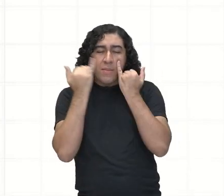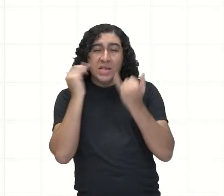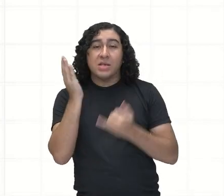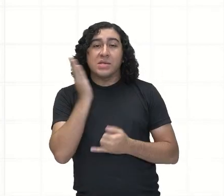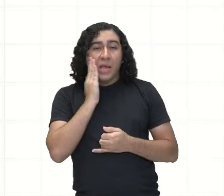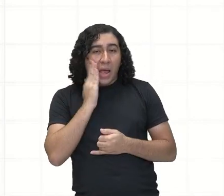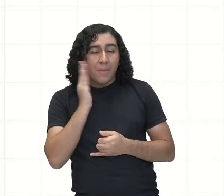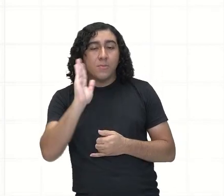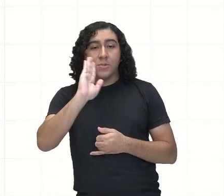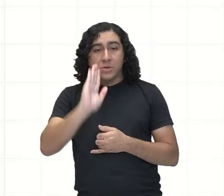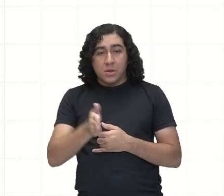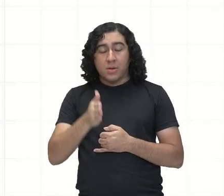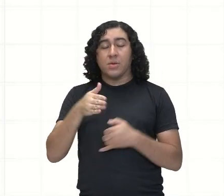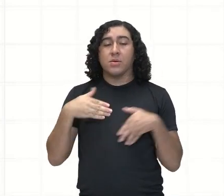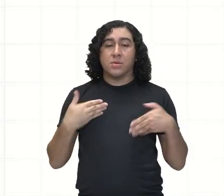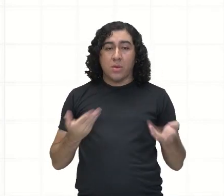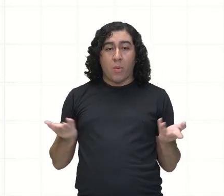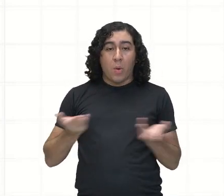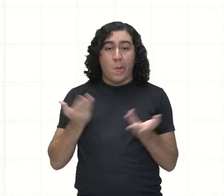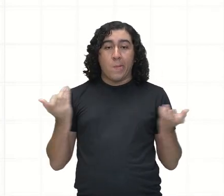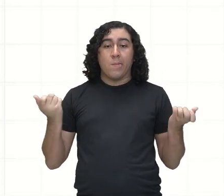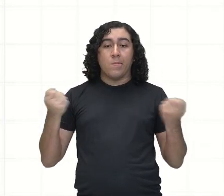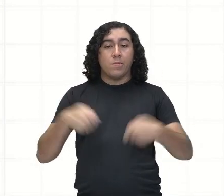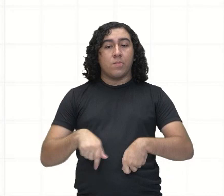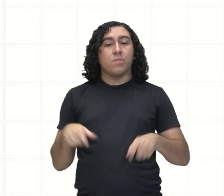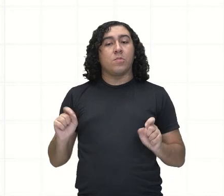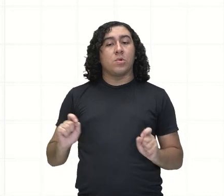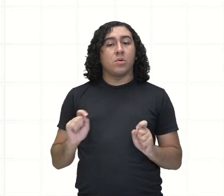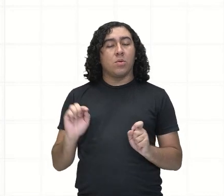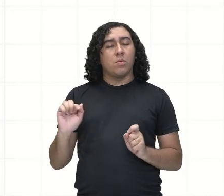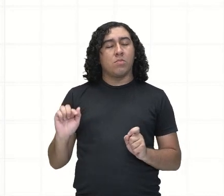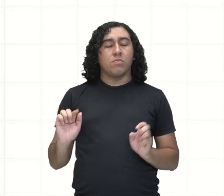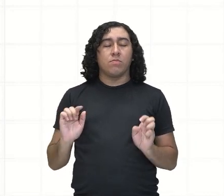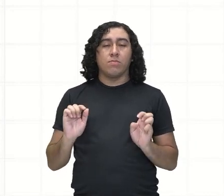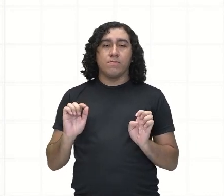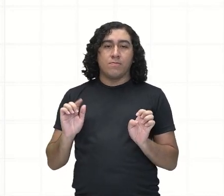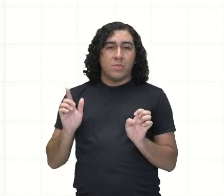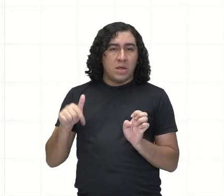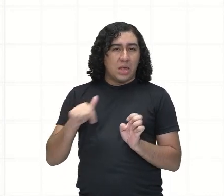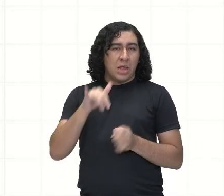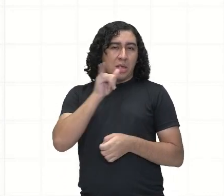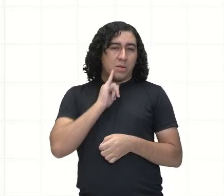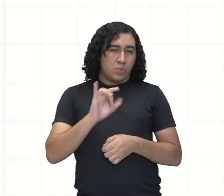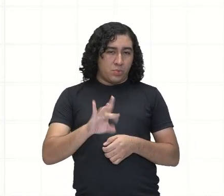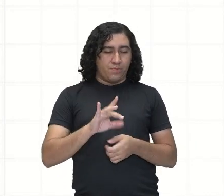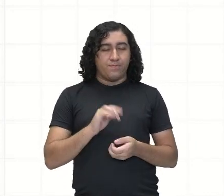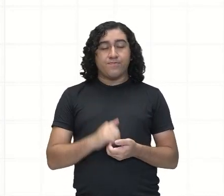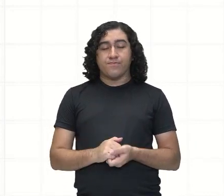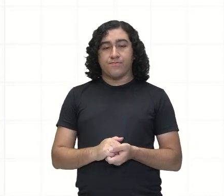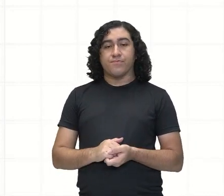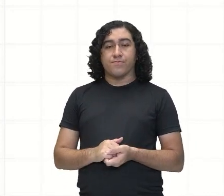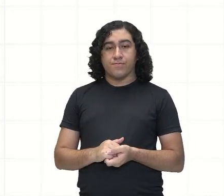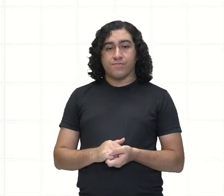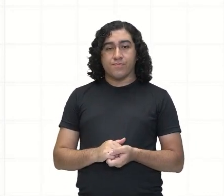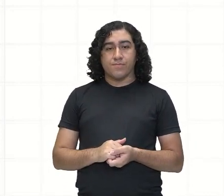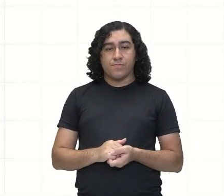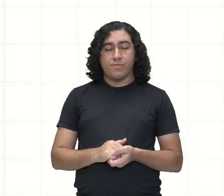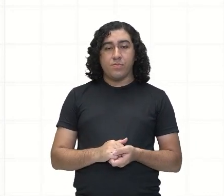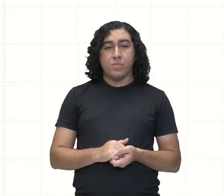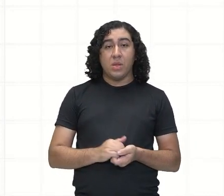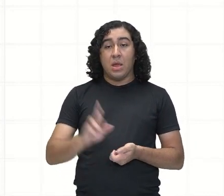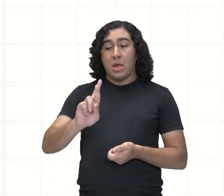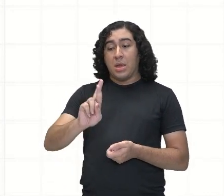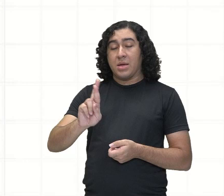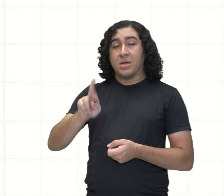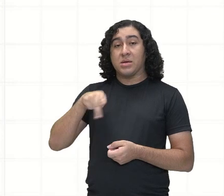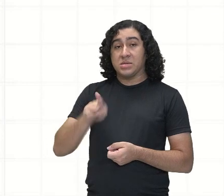aqui da resposta, tá? Você pode fazer de outra forma. O raio do largo é metade do seu diâmetro. Sempre